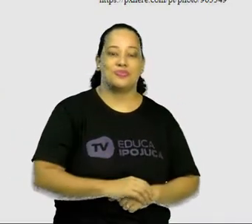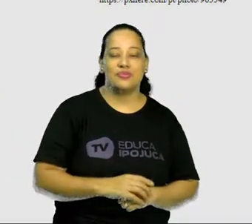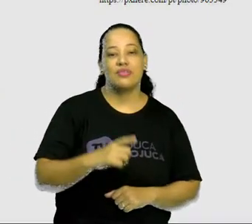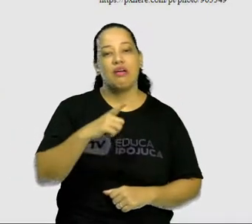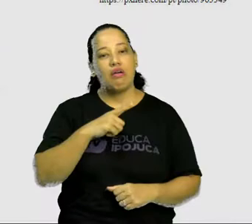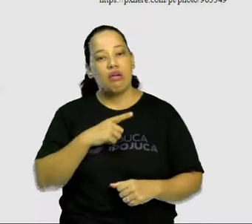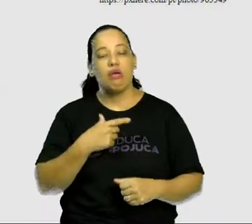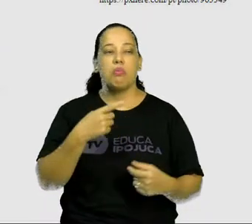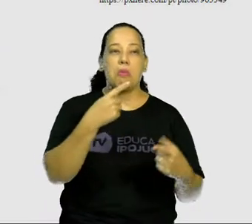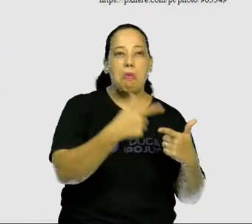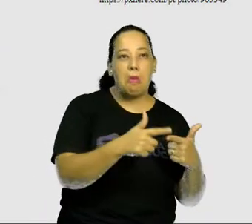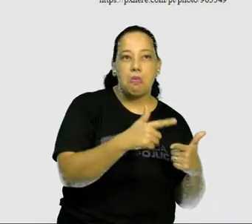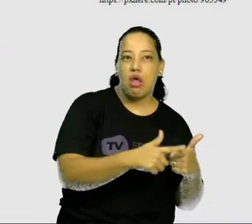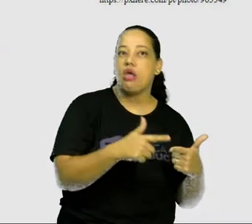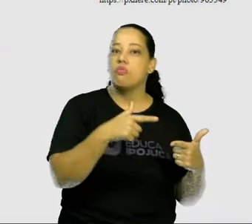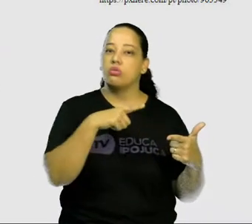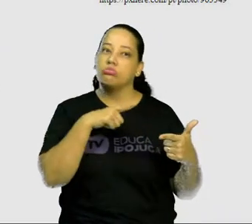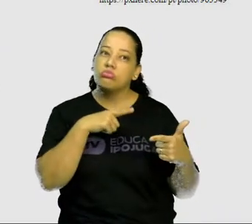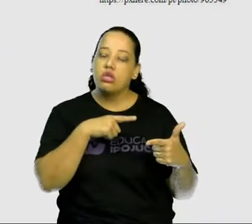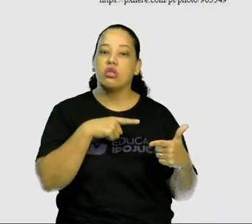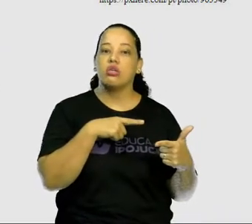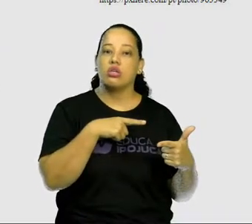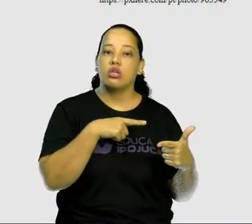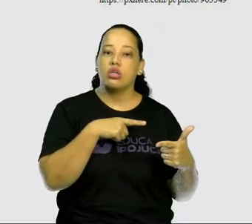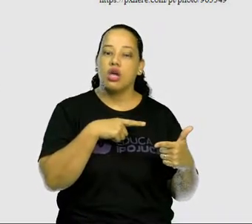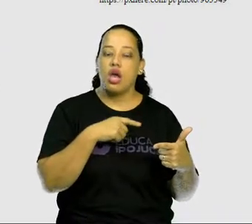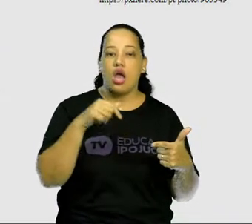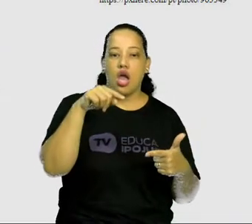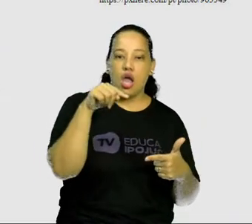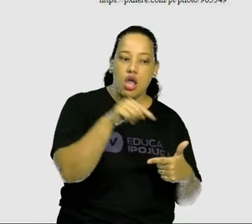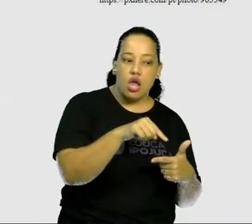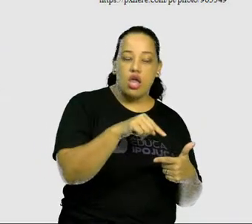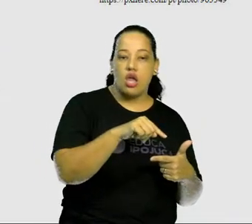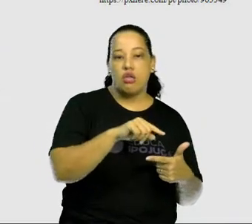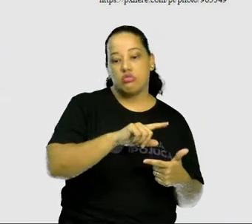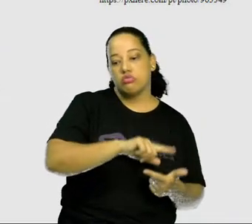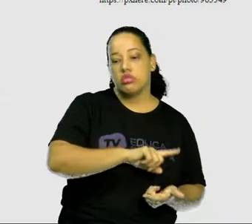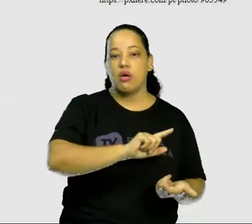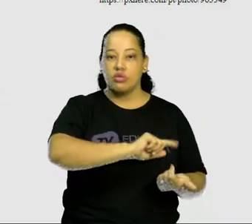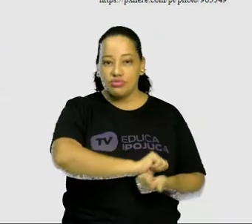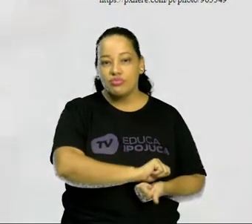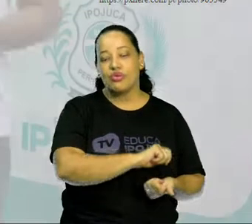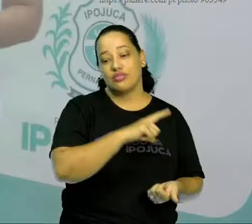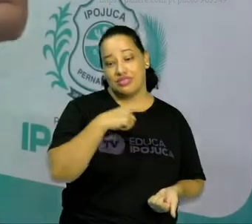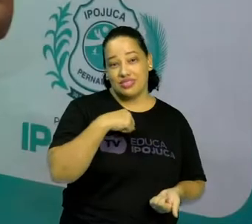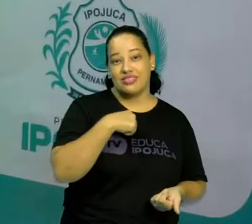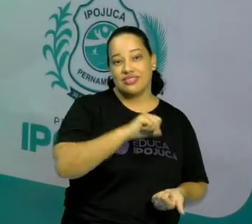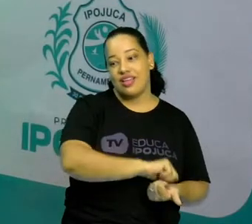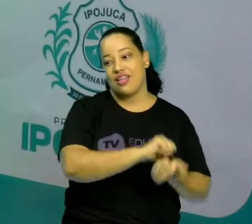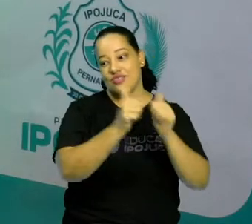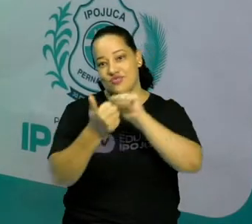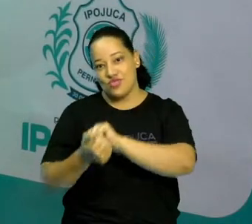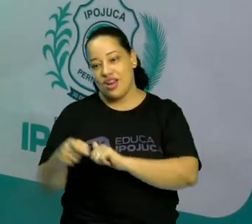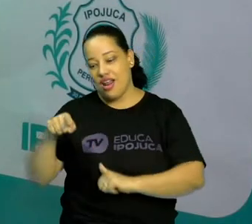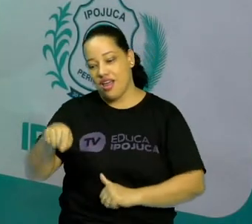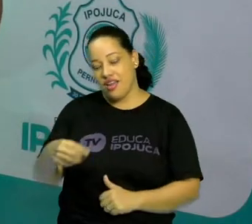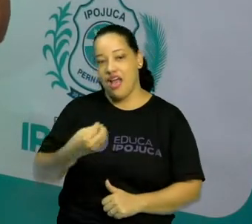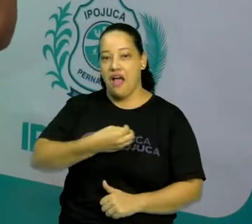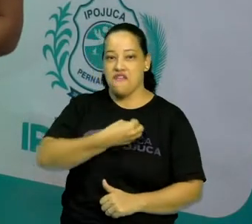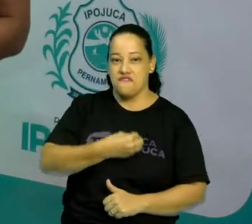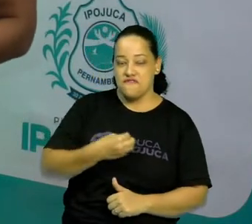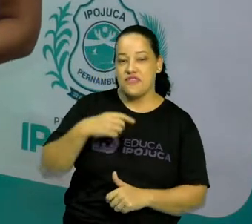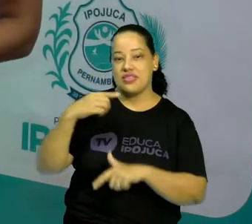conflitos, que são transferíveis para o cotidiano familiar, escolar e também do mundo do trabalho.